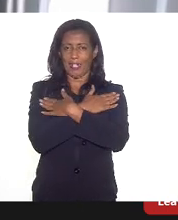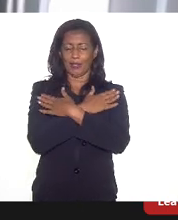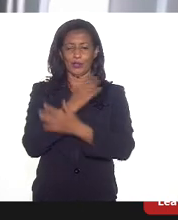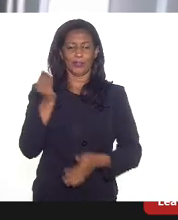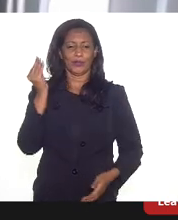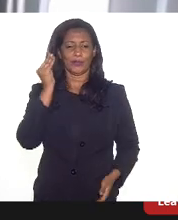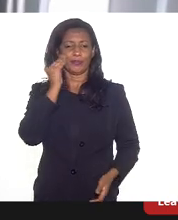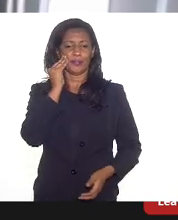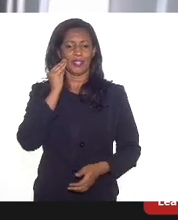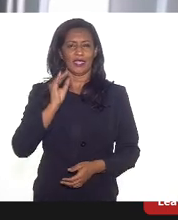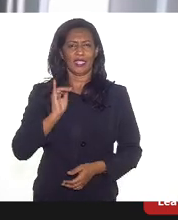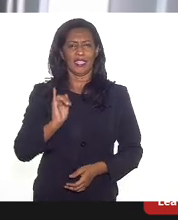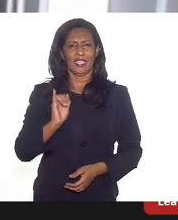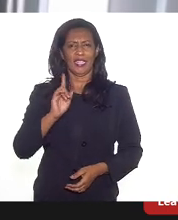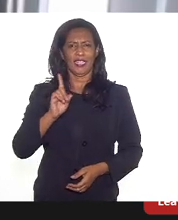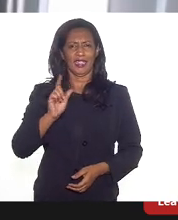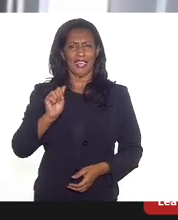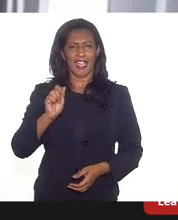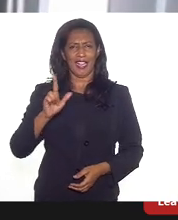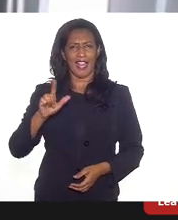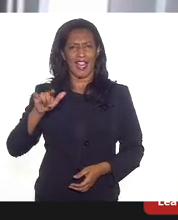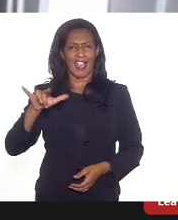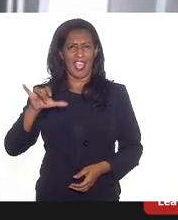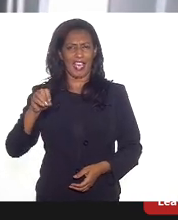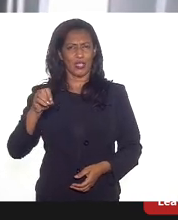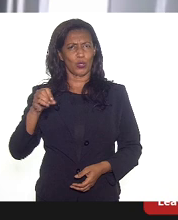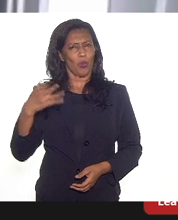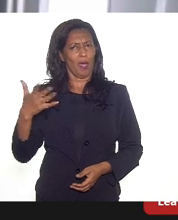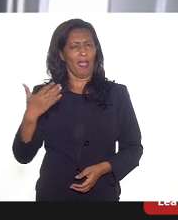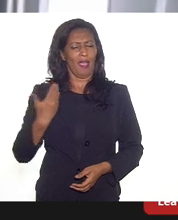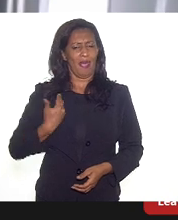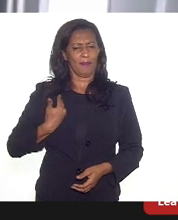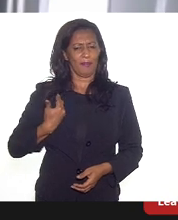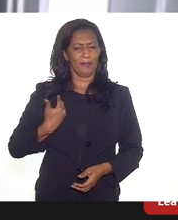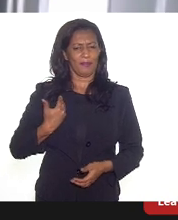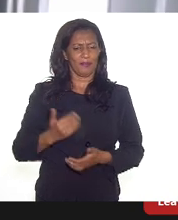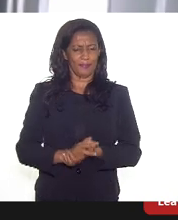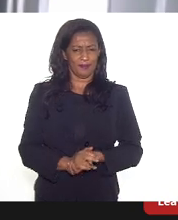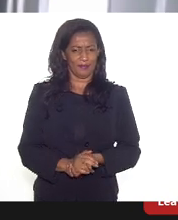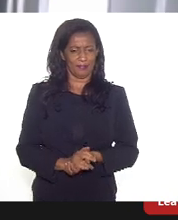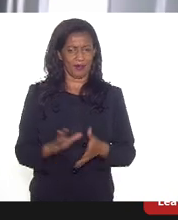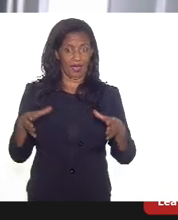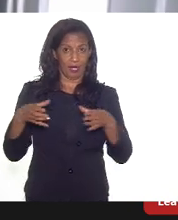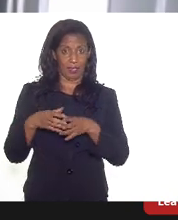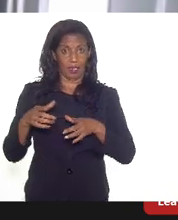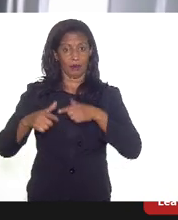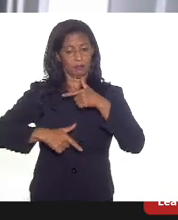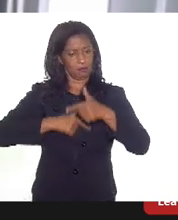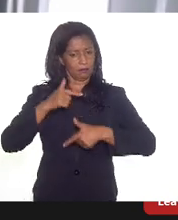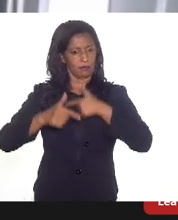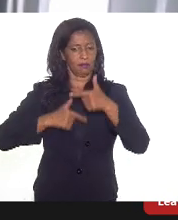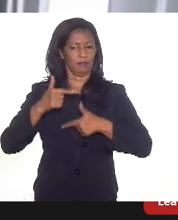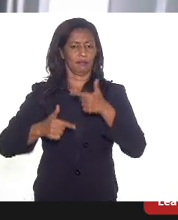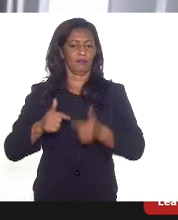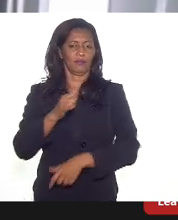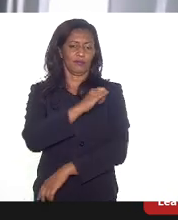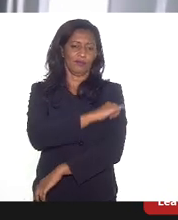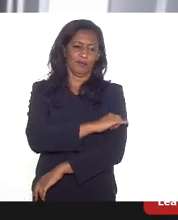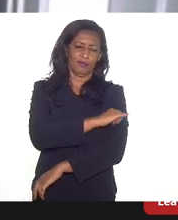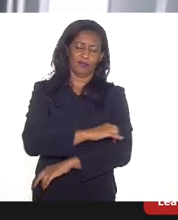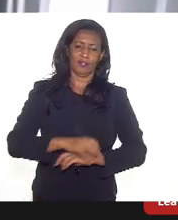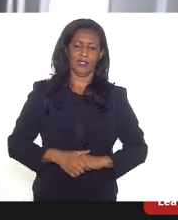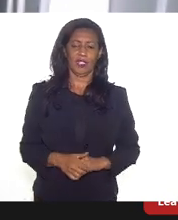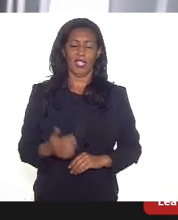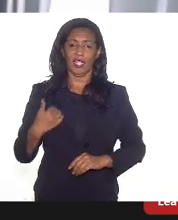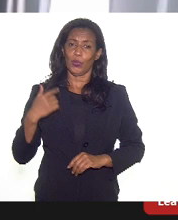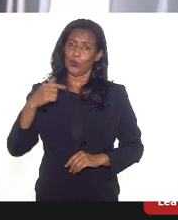telinha o Indalécio, esse grande companheiro, lutador aí, representação da classe trabalhadora do Rio de Janeiro. E eu estou aqui